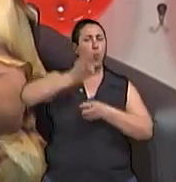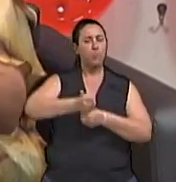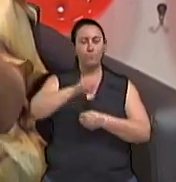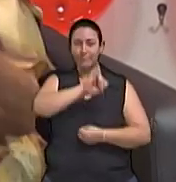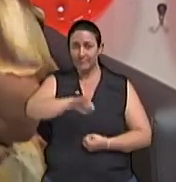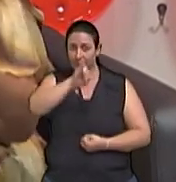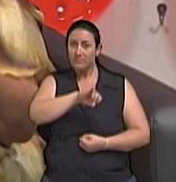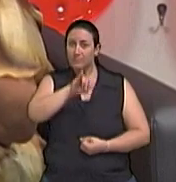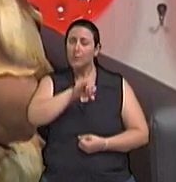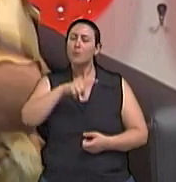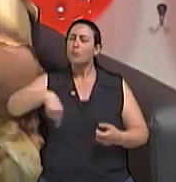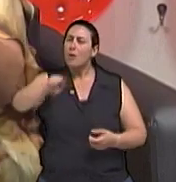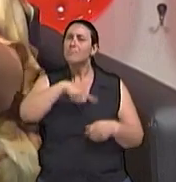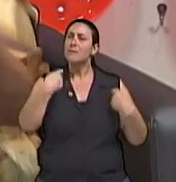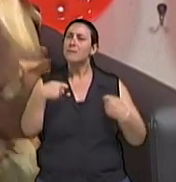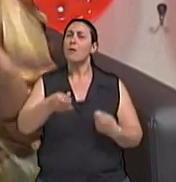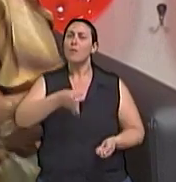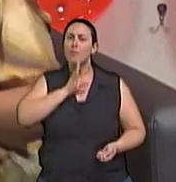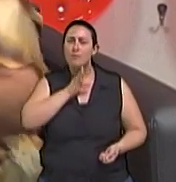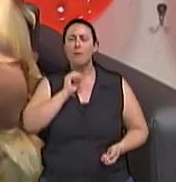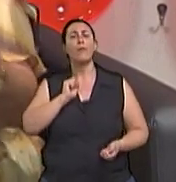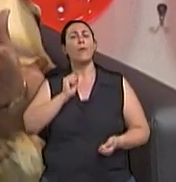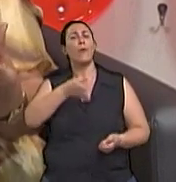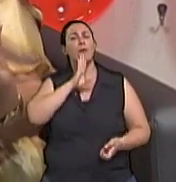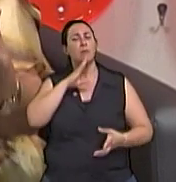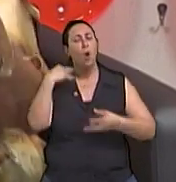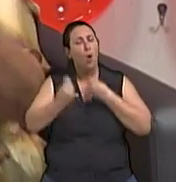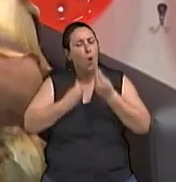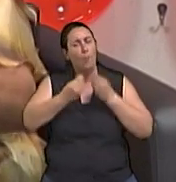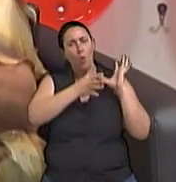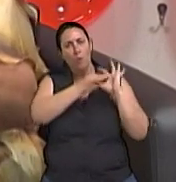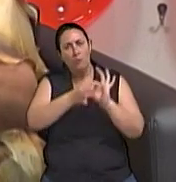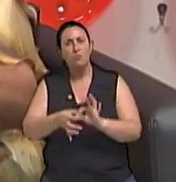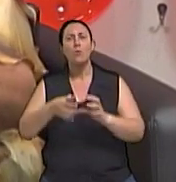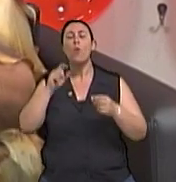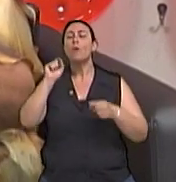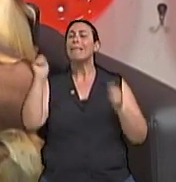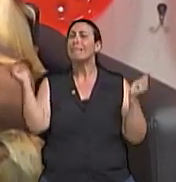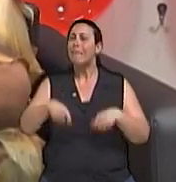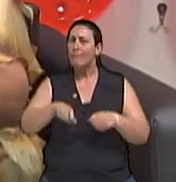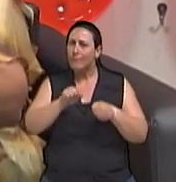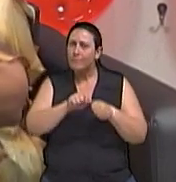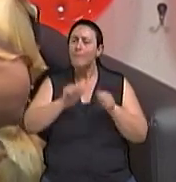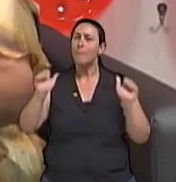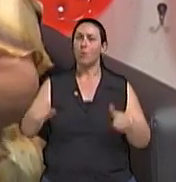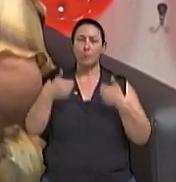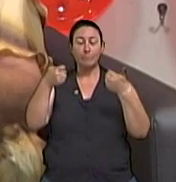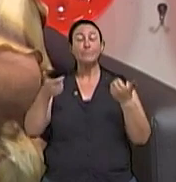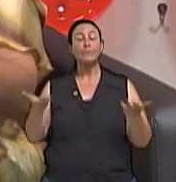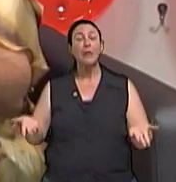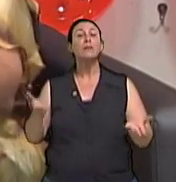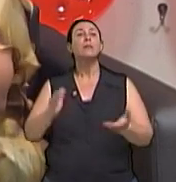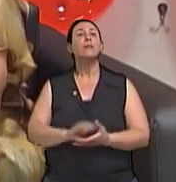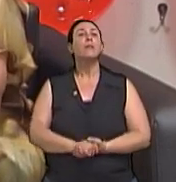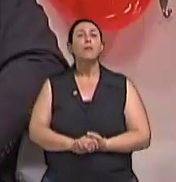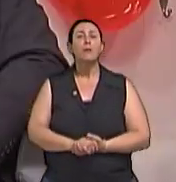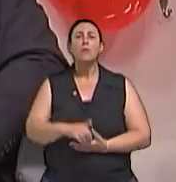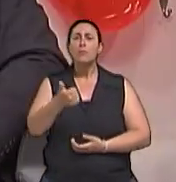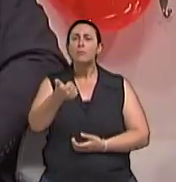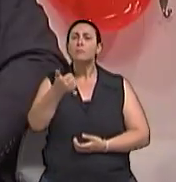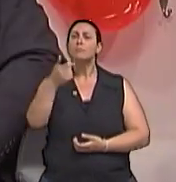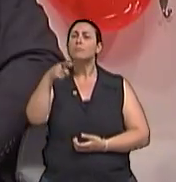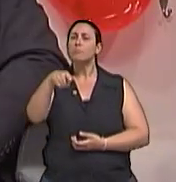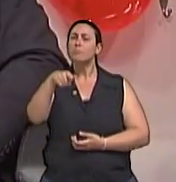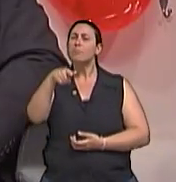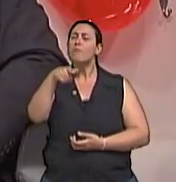Fundamental nós conhecermos, conhecermos o nosso contexto e o que a gente pode fazer para melhorar. Bom, doutor,